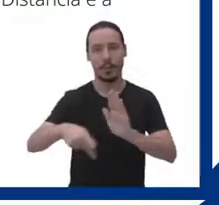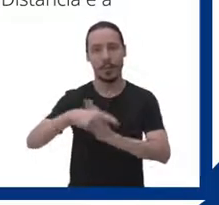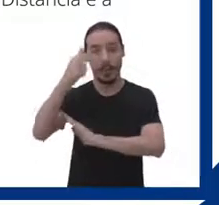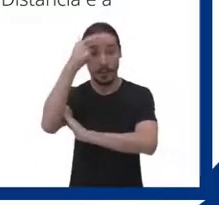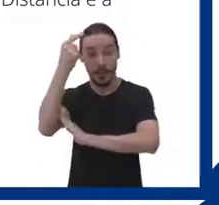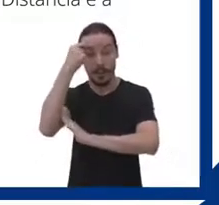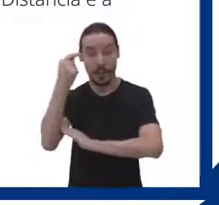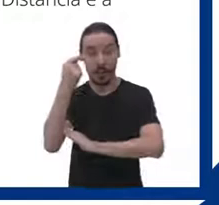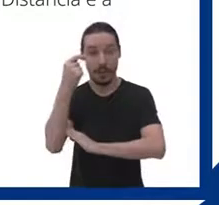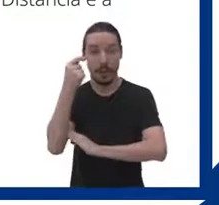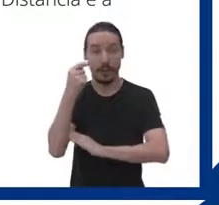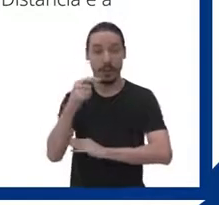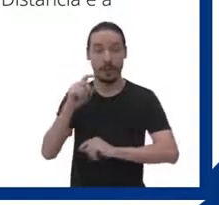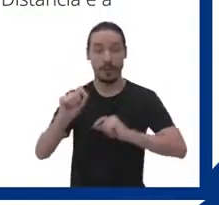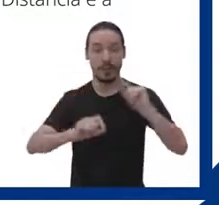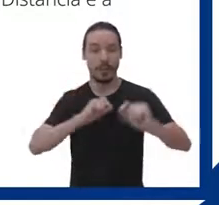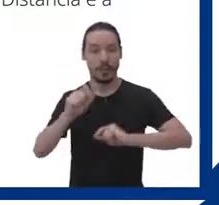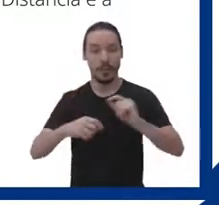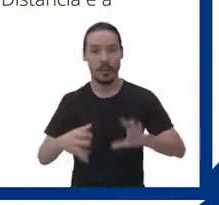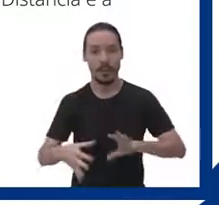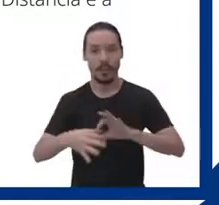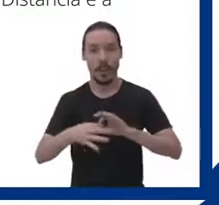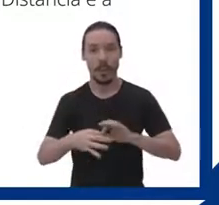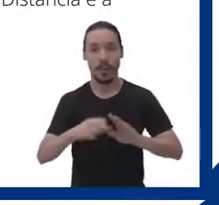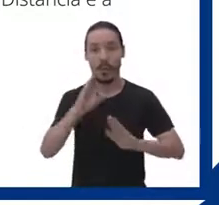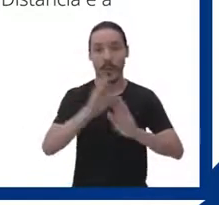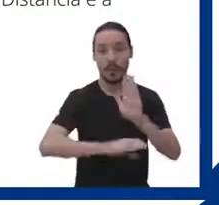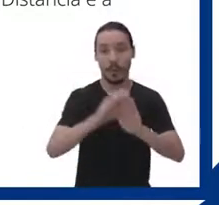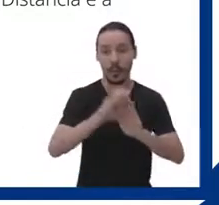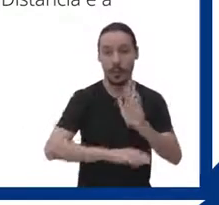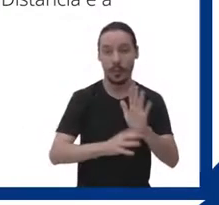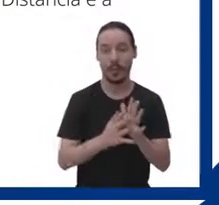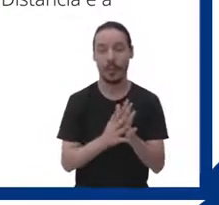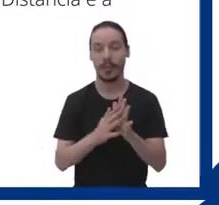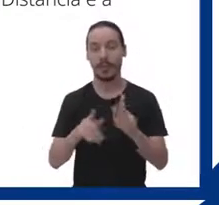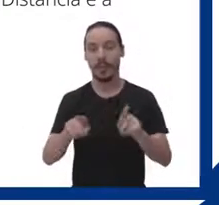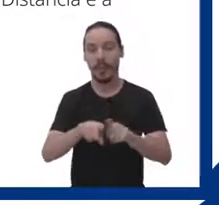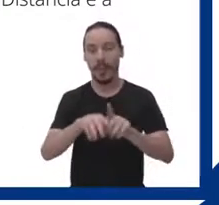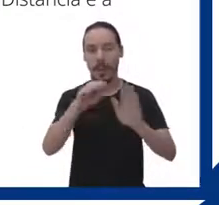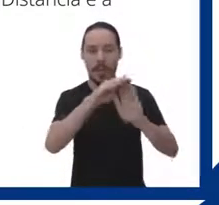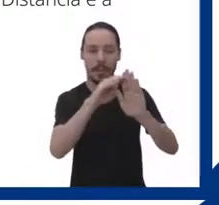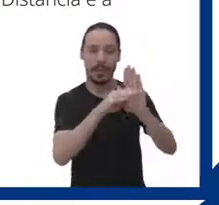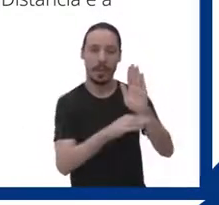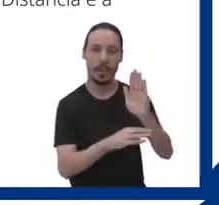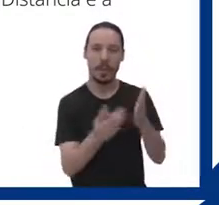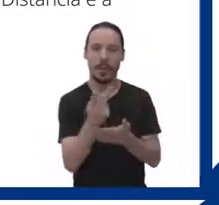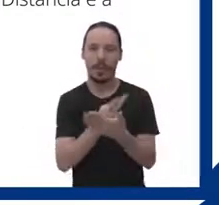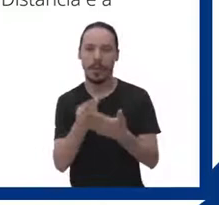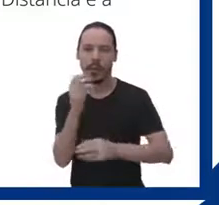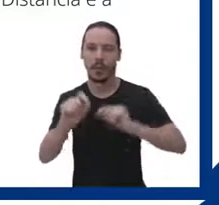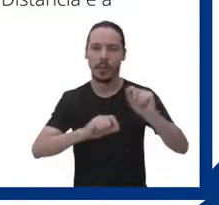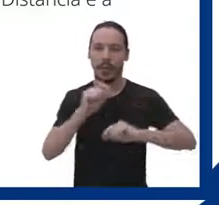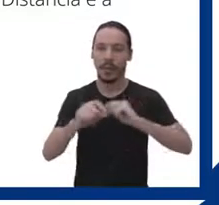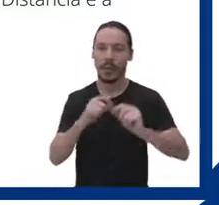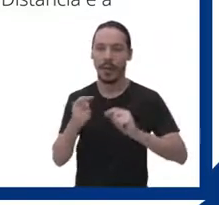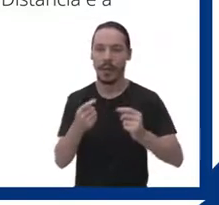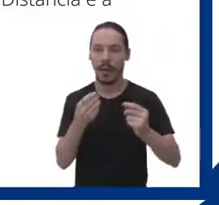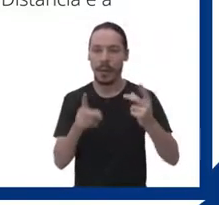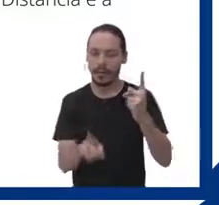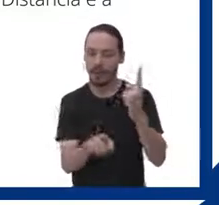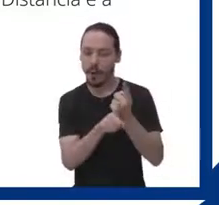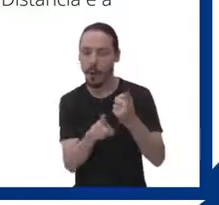cursos de graduação, em contrapartida com diretrizes curriculares nacionais, procurando estabelecer